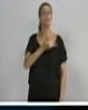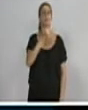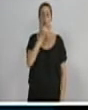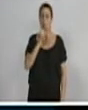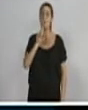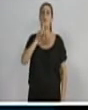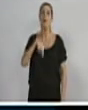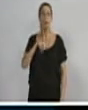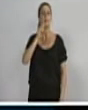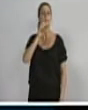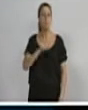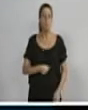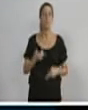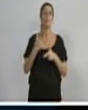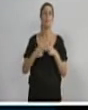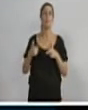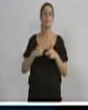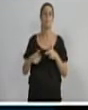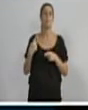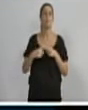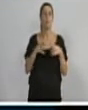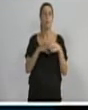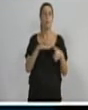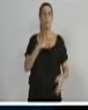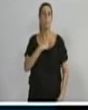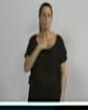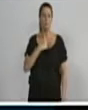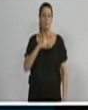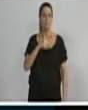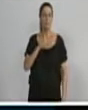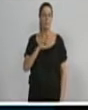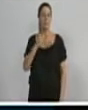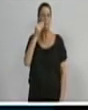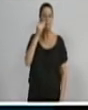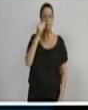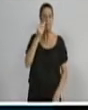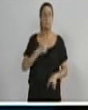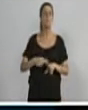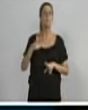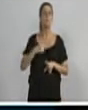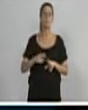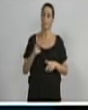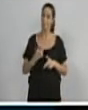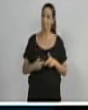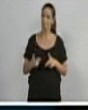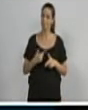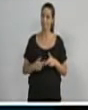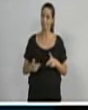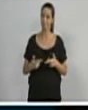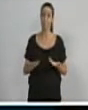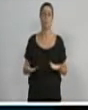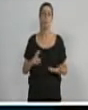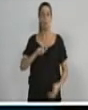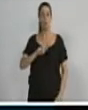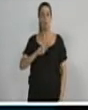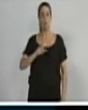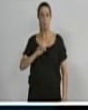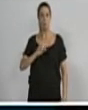Golpe que o governo do PT está aplicando sobre a nação brasileira. Golpe é mentir.